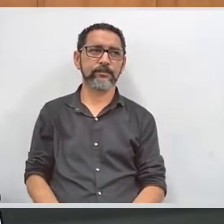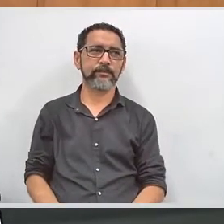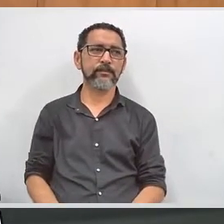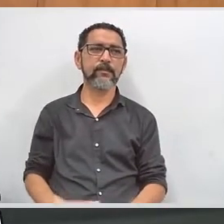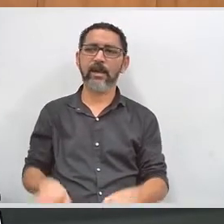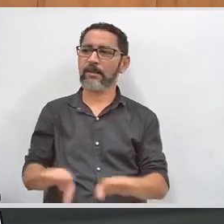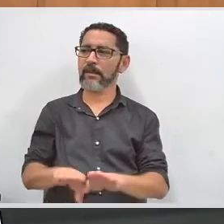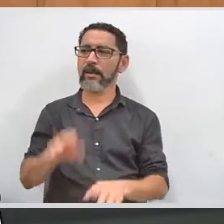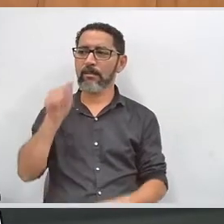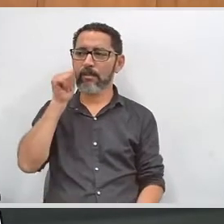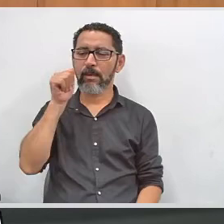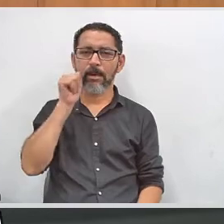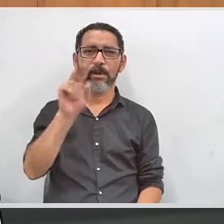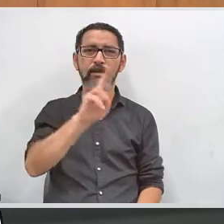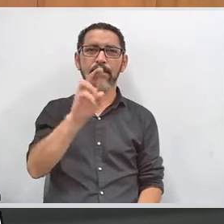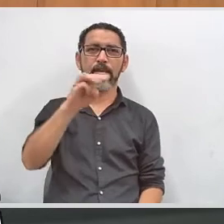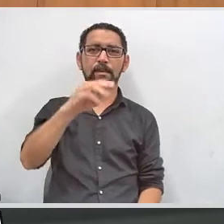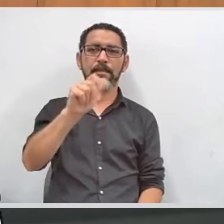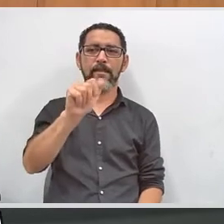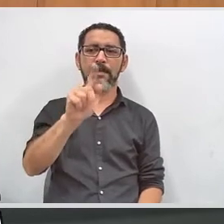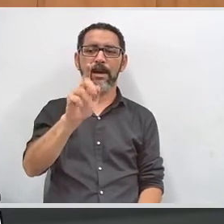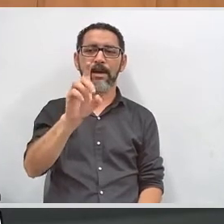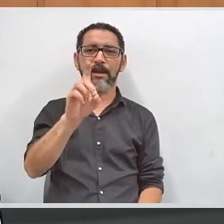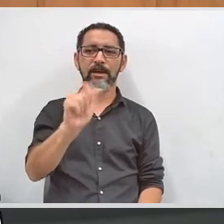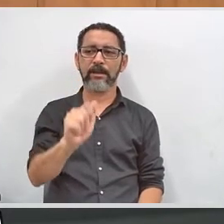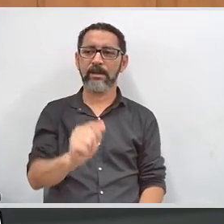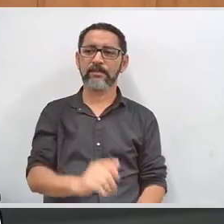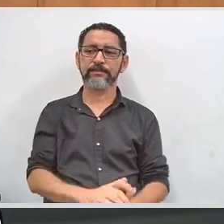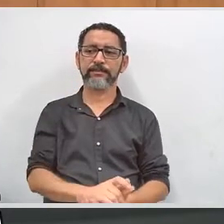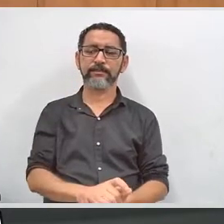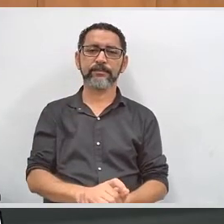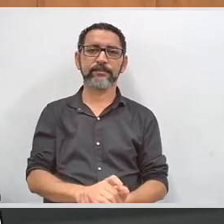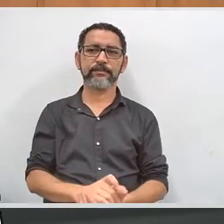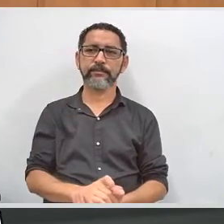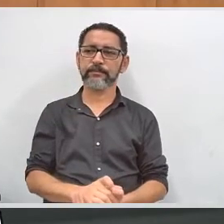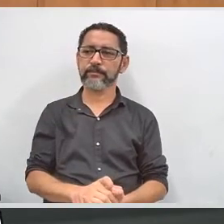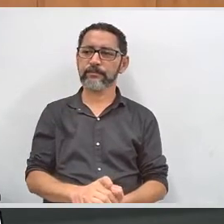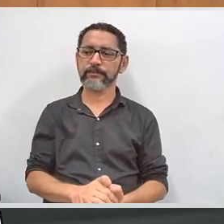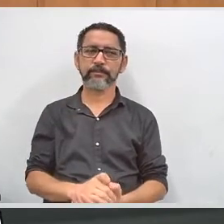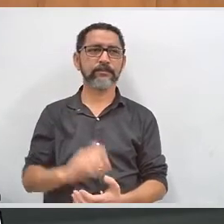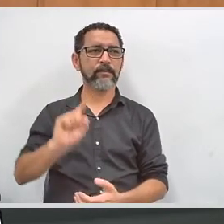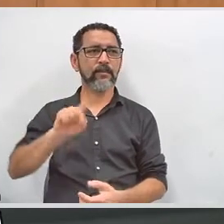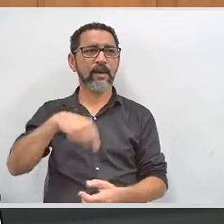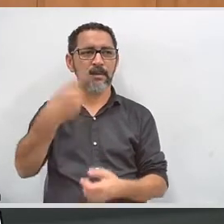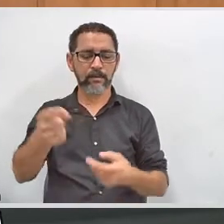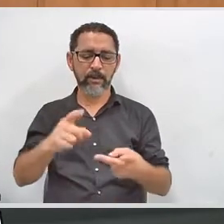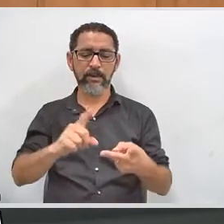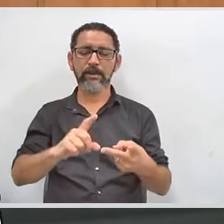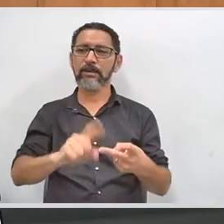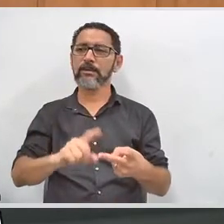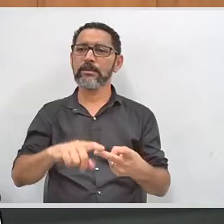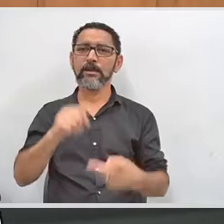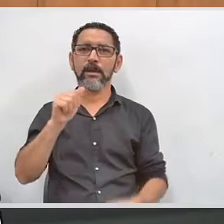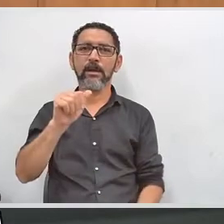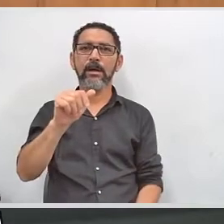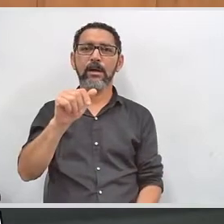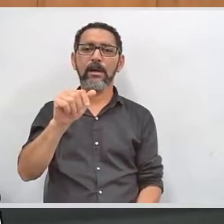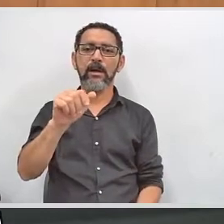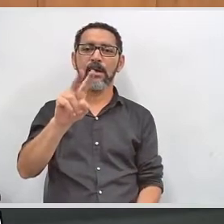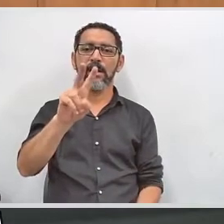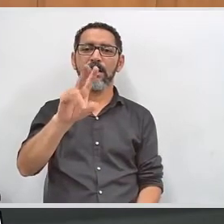embaixo no auditório, Magda Macedo, que viria aqui, depois eu quero passar para a dona Vilma,